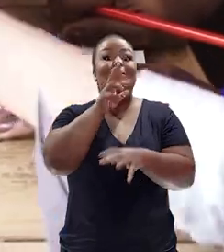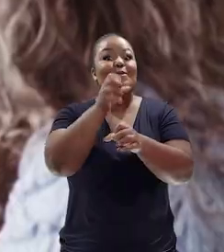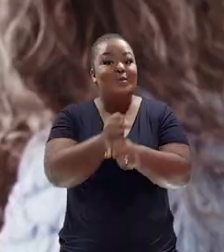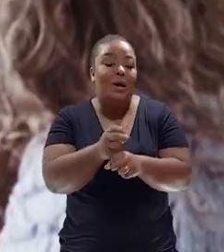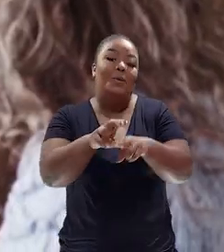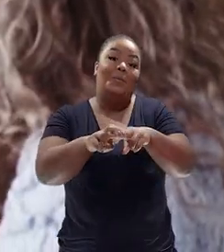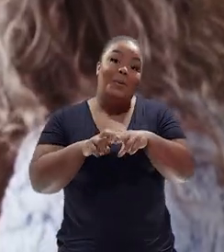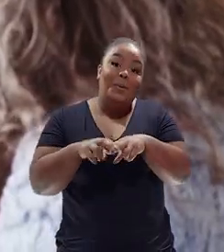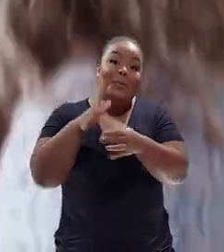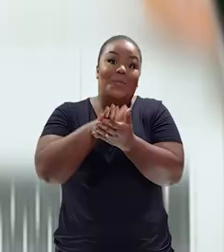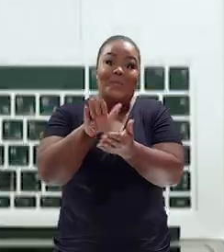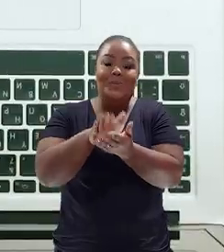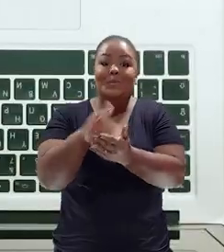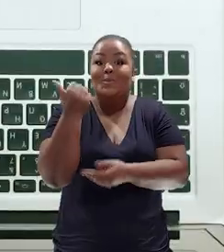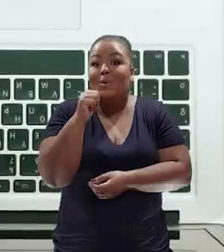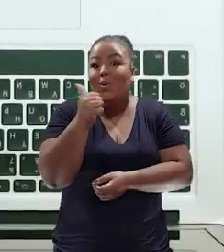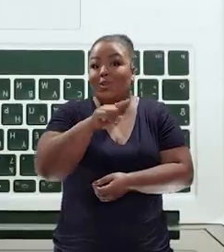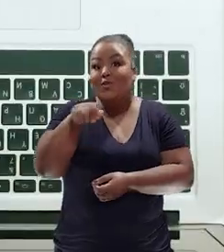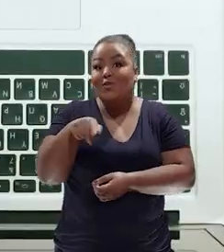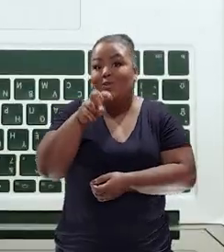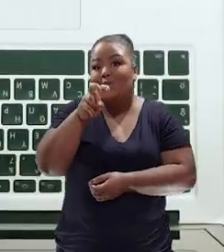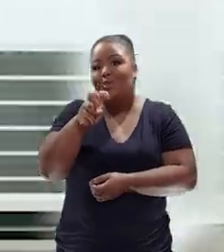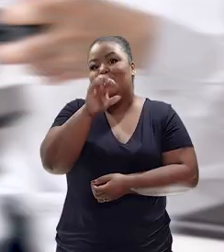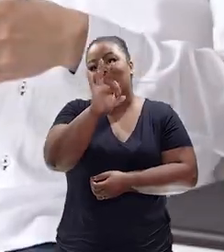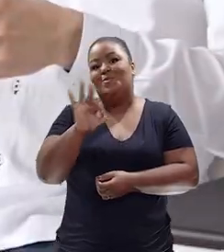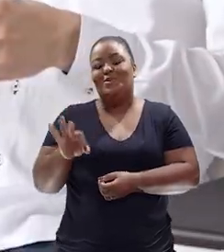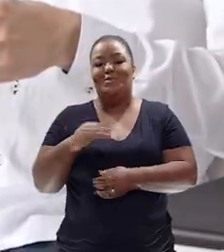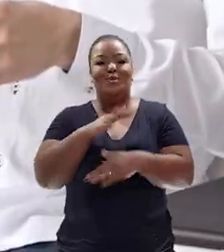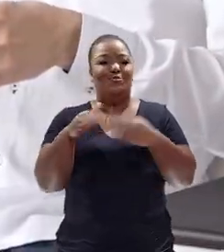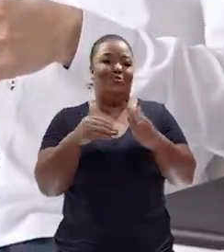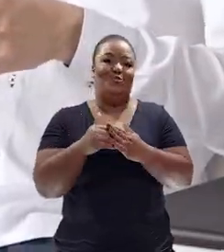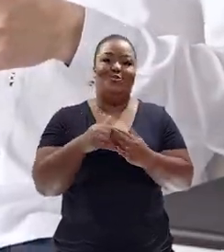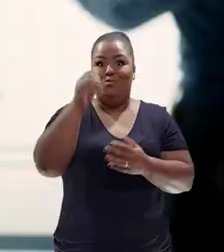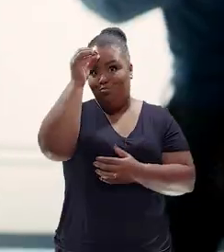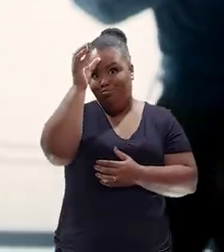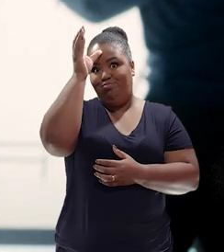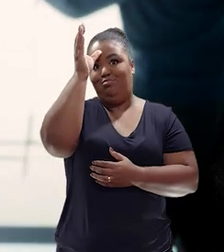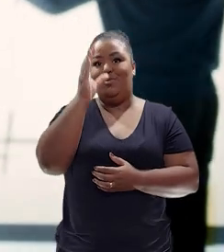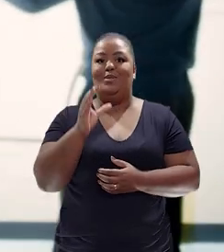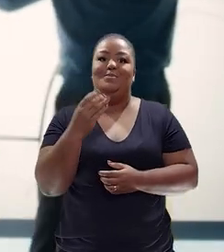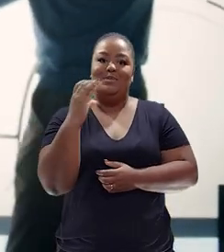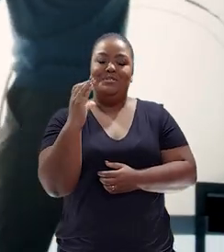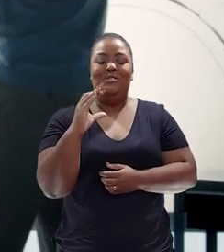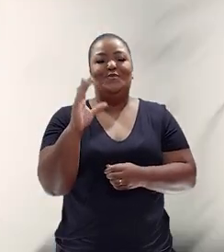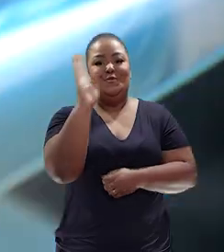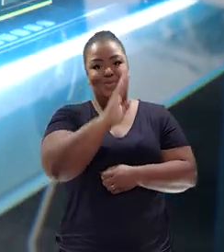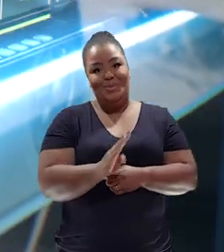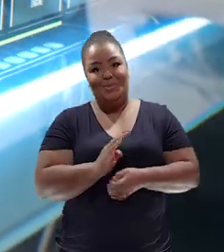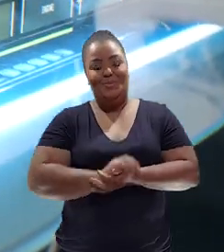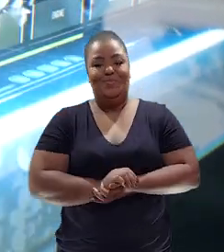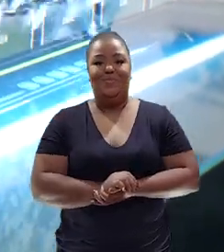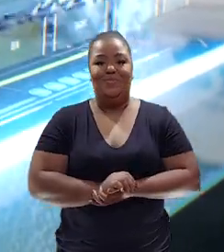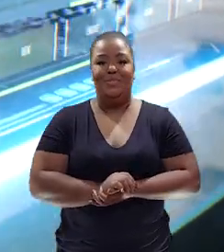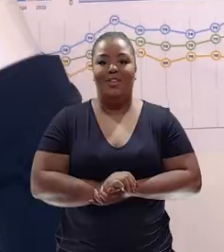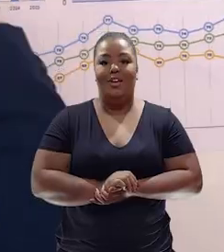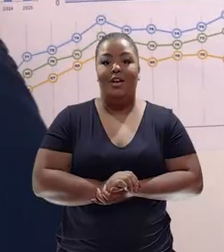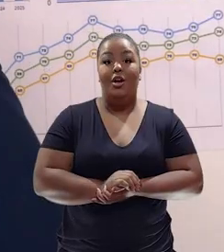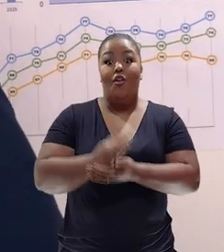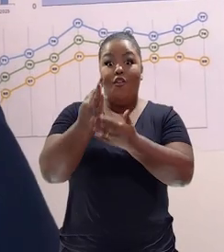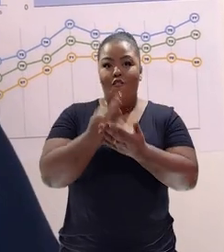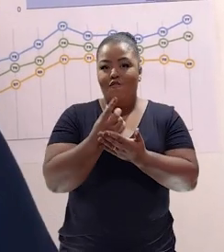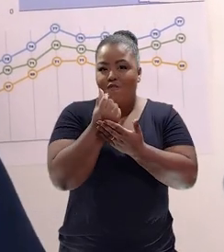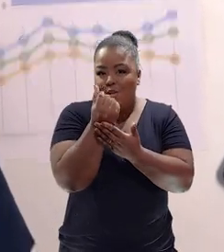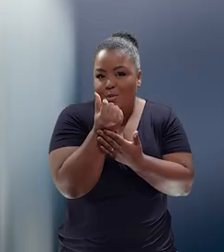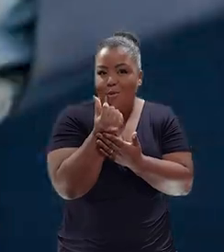consequência disso tudo é que produzimos 11,5% de todo o conhecimento científico do Brasil. O